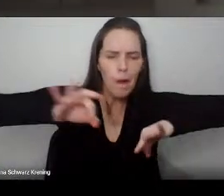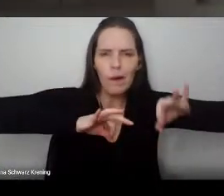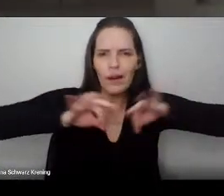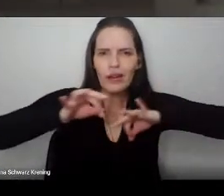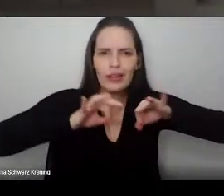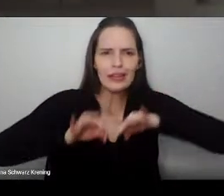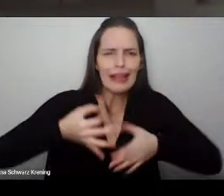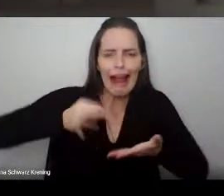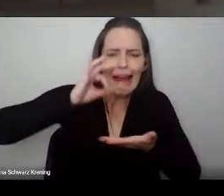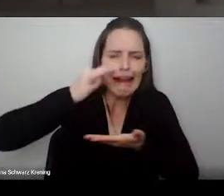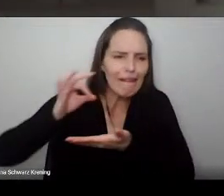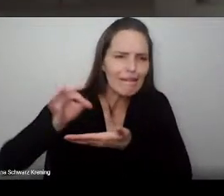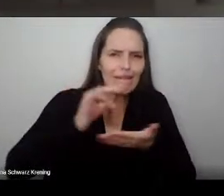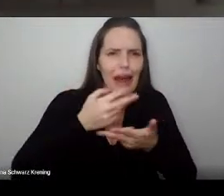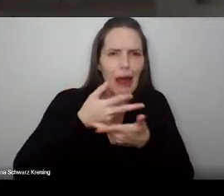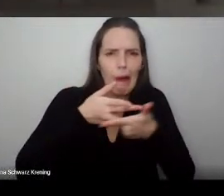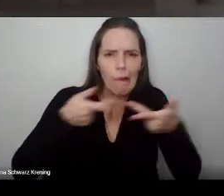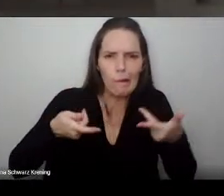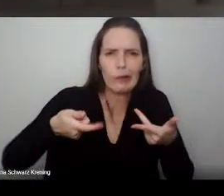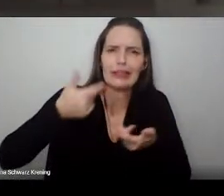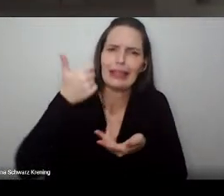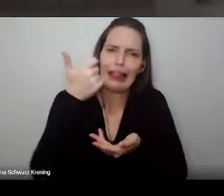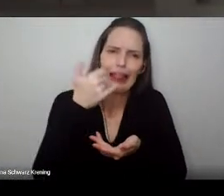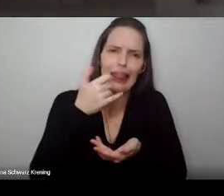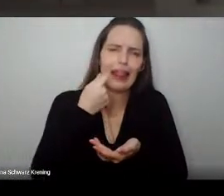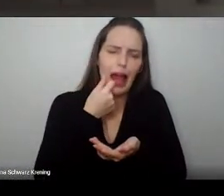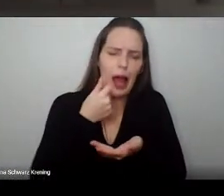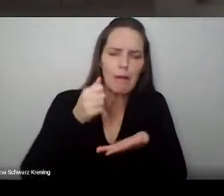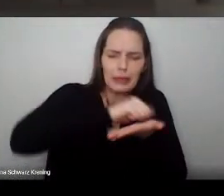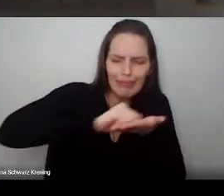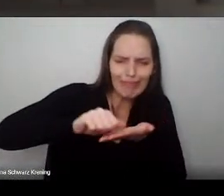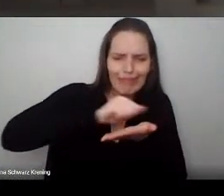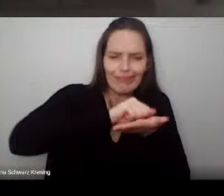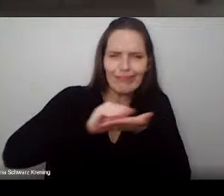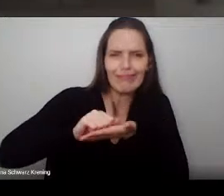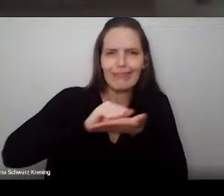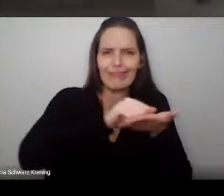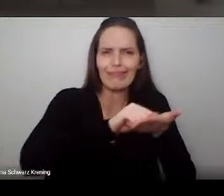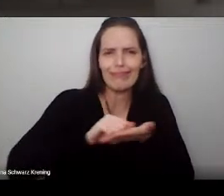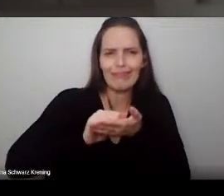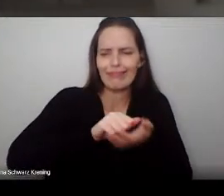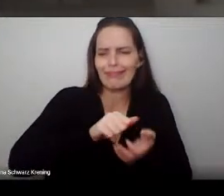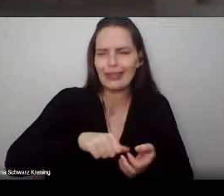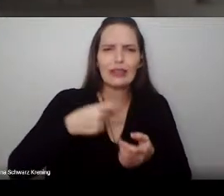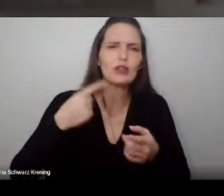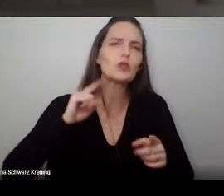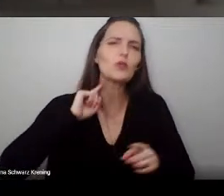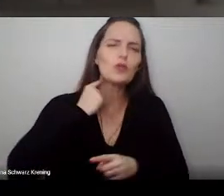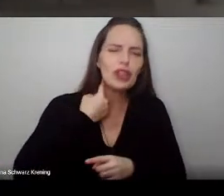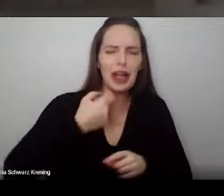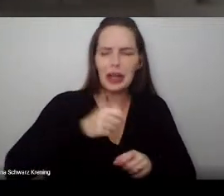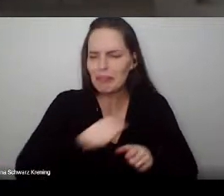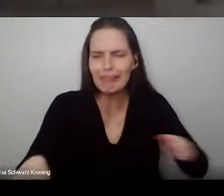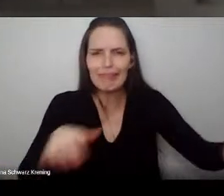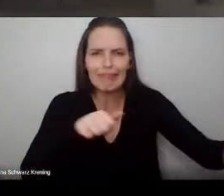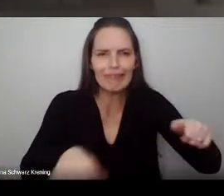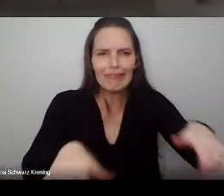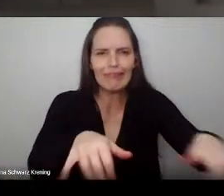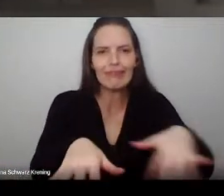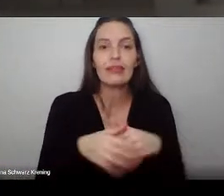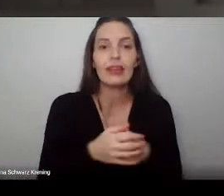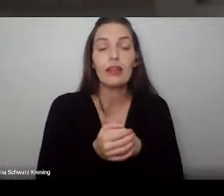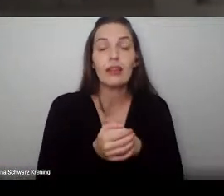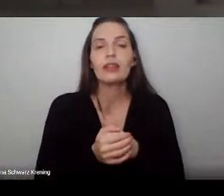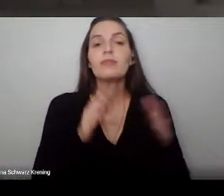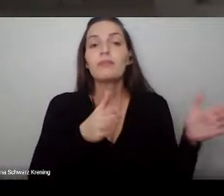trás restos de grafite e de farelo de borracha. Naquele espaço, ao nosso lado, passavam aulas de balé, de dança de salão, de yoga,